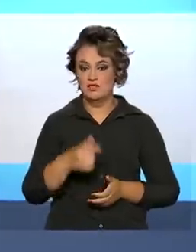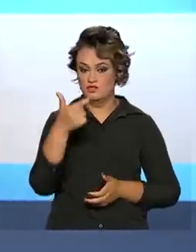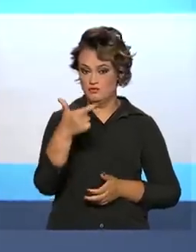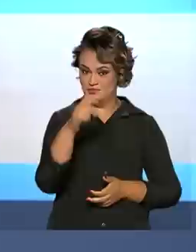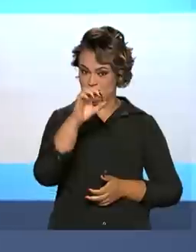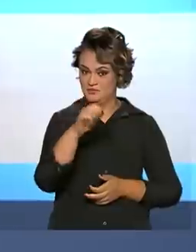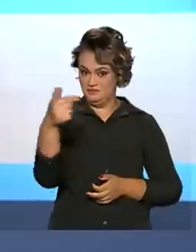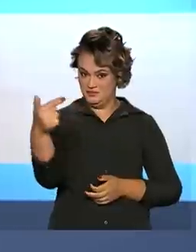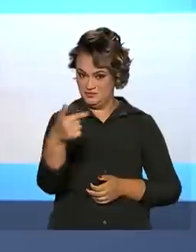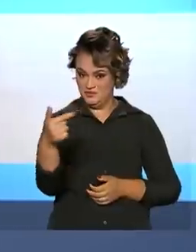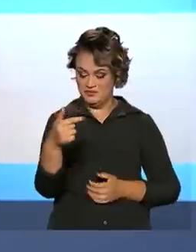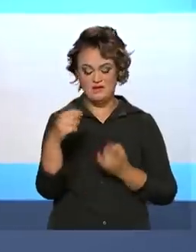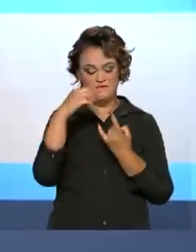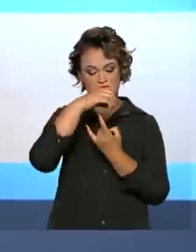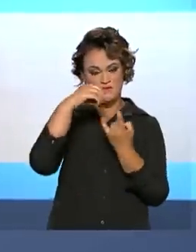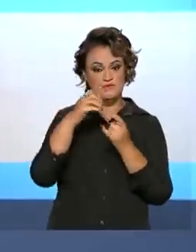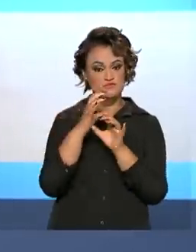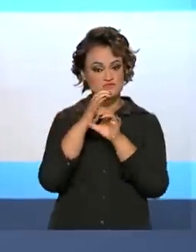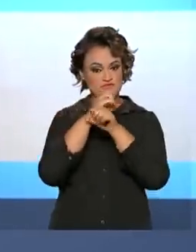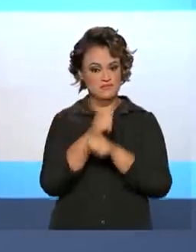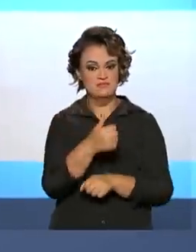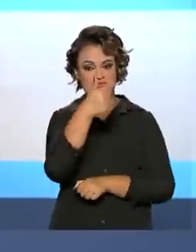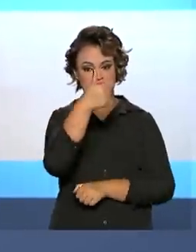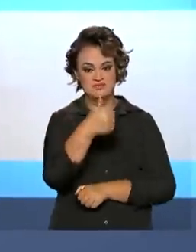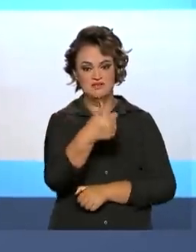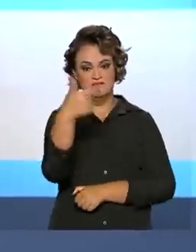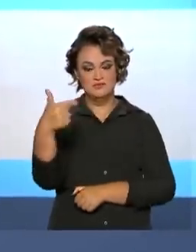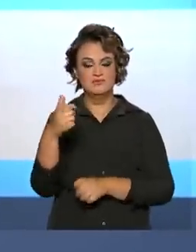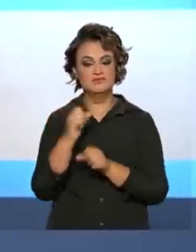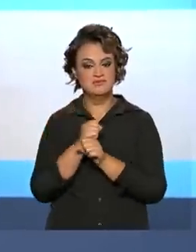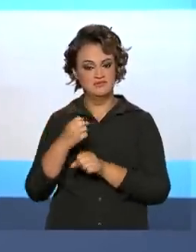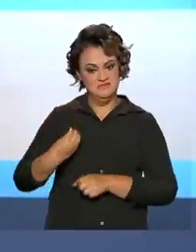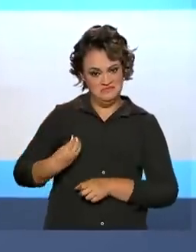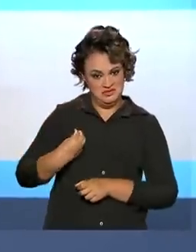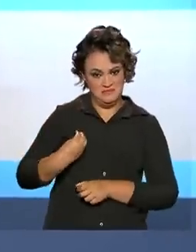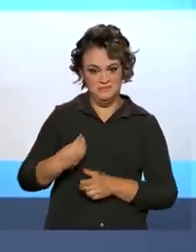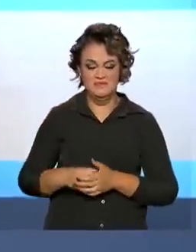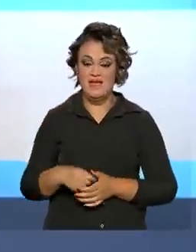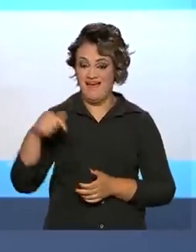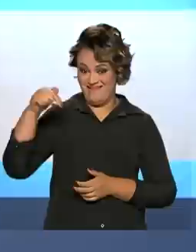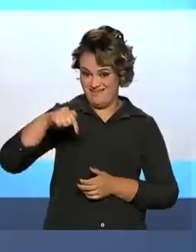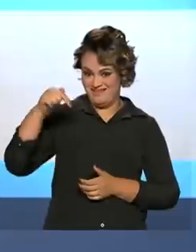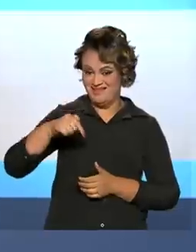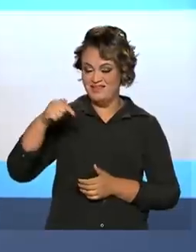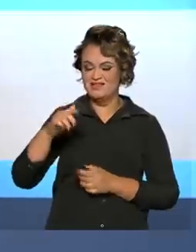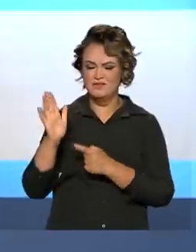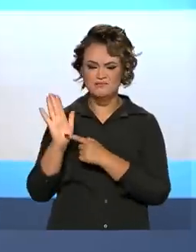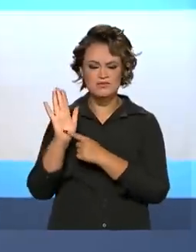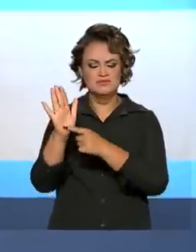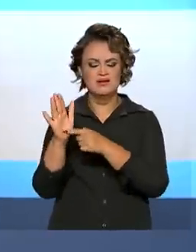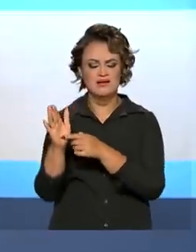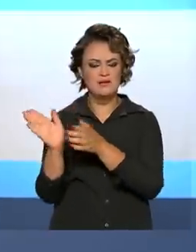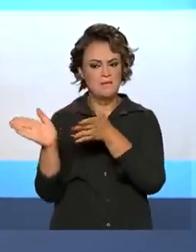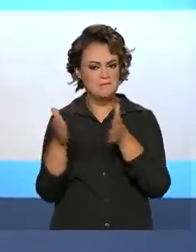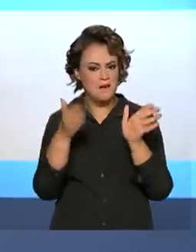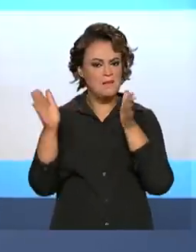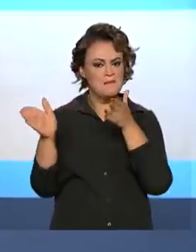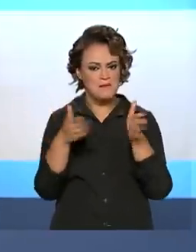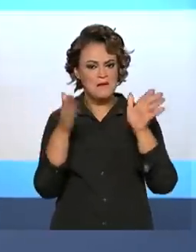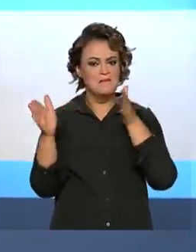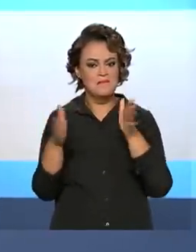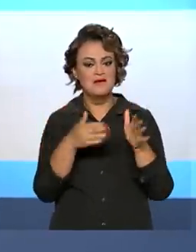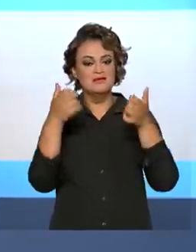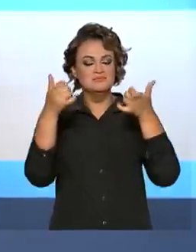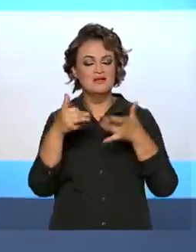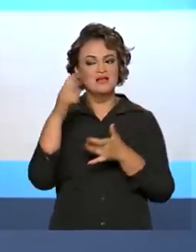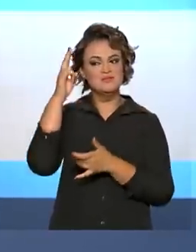2022, da Fiocruz comemora 122 anos. E o Brasil em dia tem exibido uma série de reportagens que